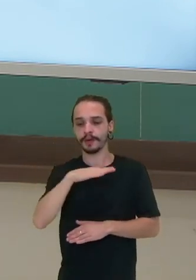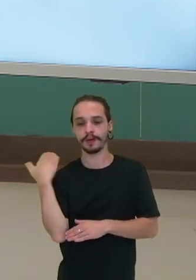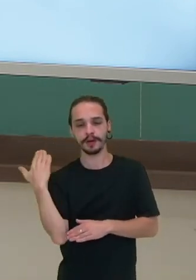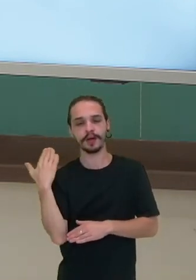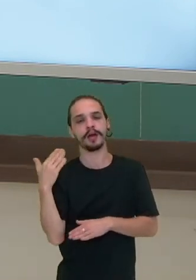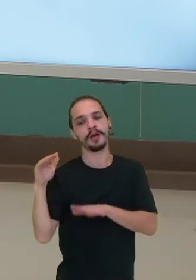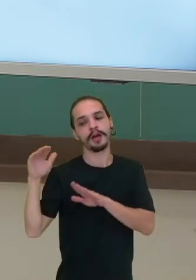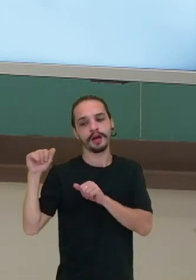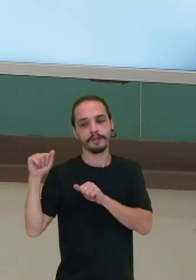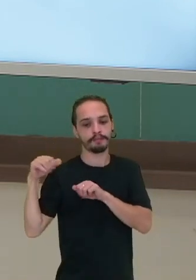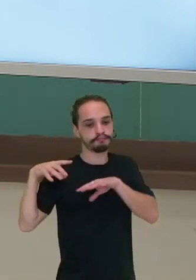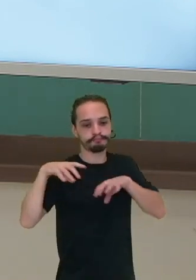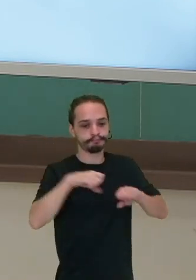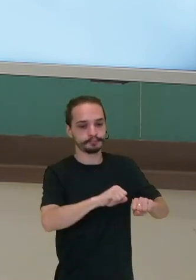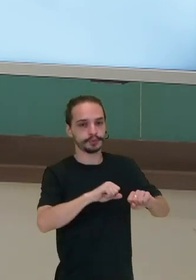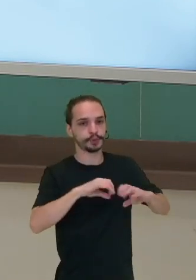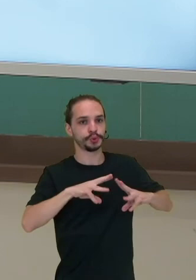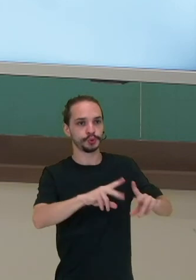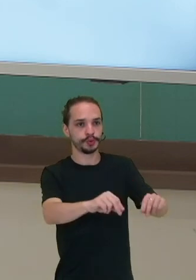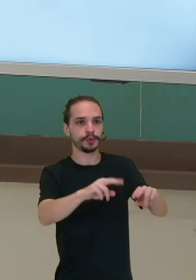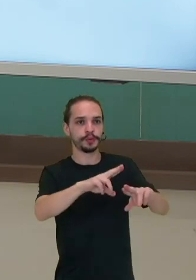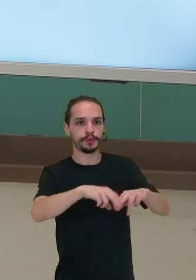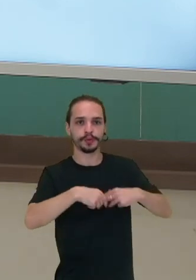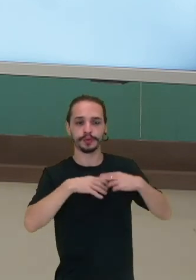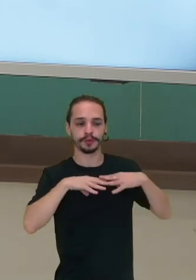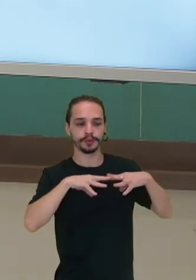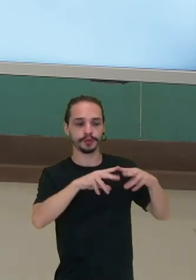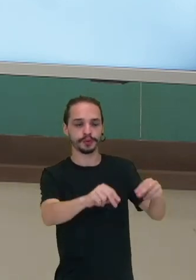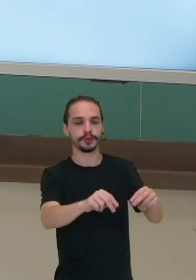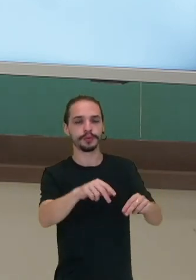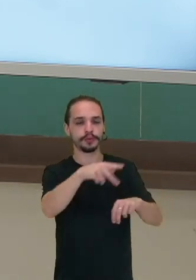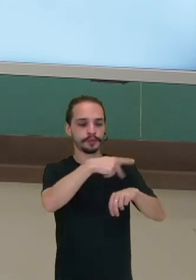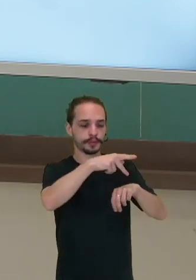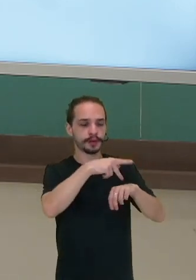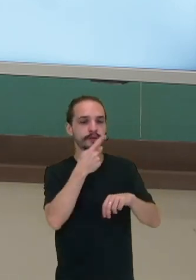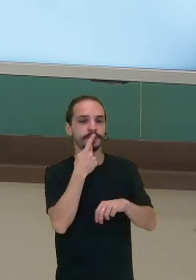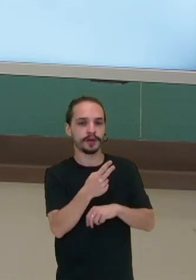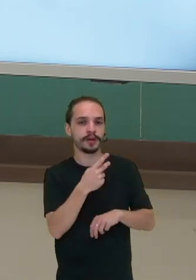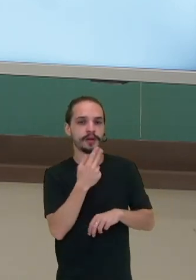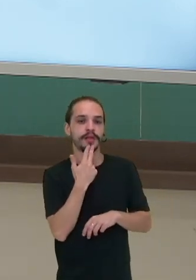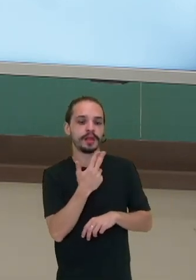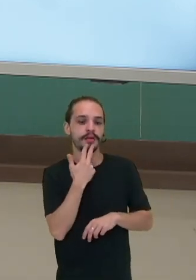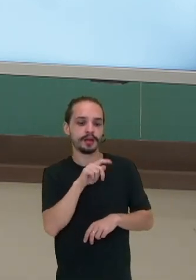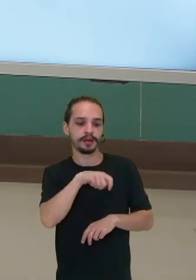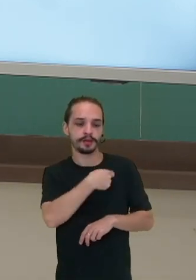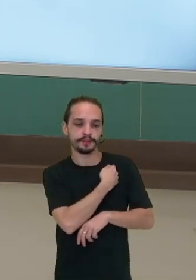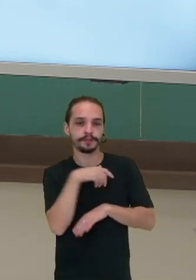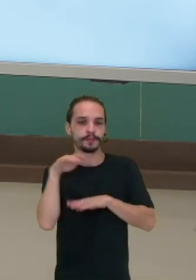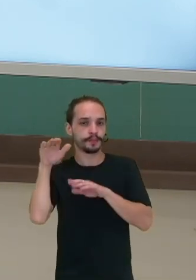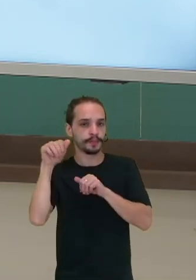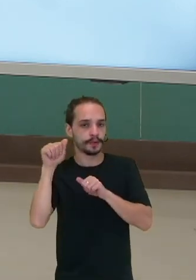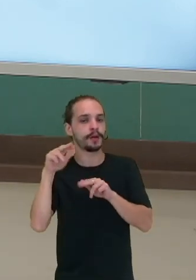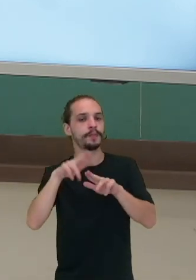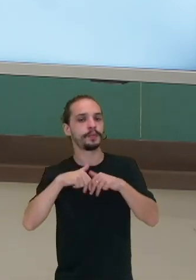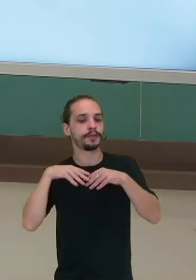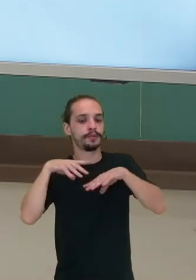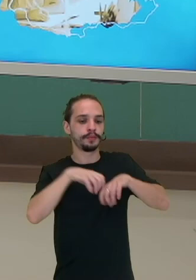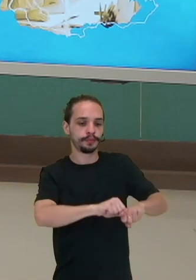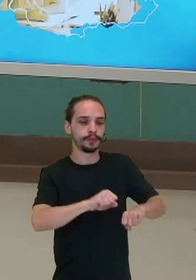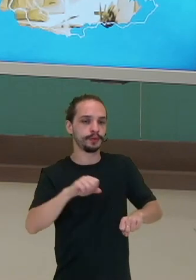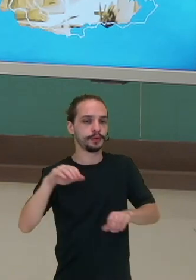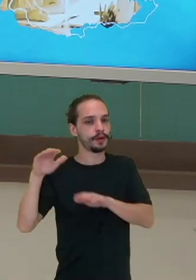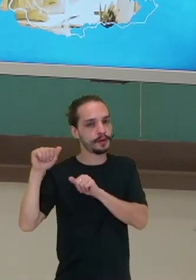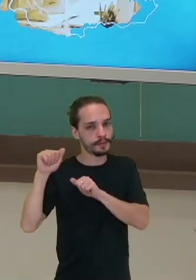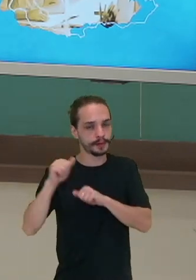vai dominar tudo. Então, aqui, ó, todas as línguas ali que falam espanhol, que vão passar a ser domínio, então, da Espanha,